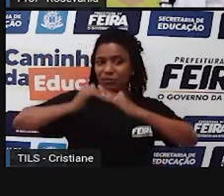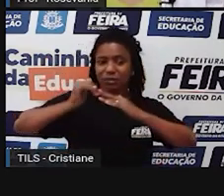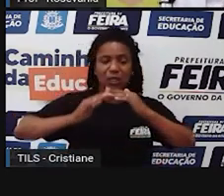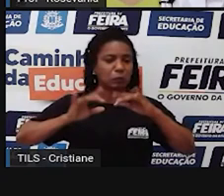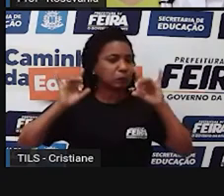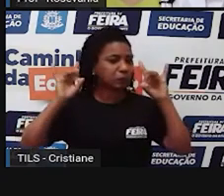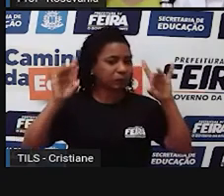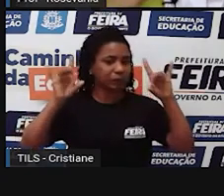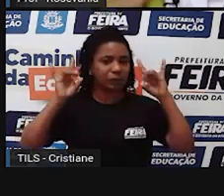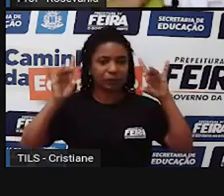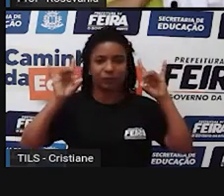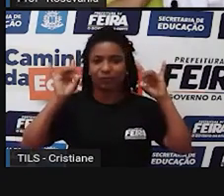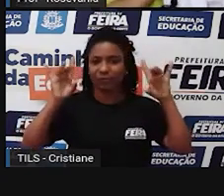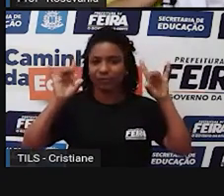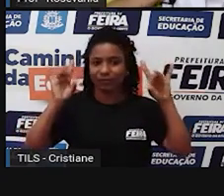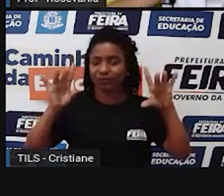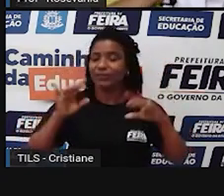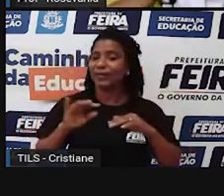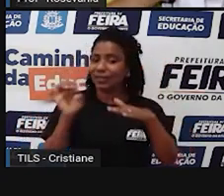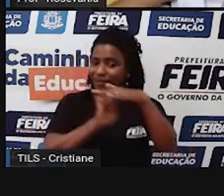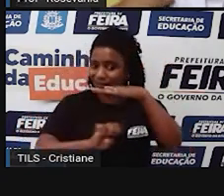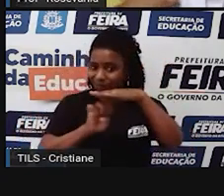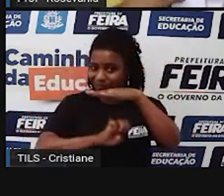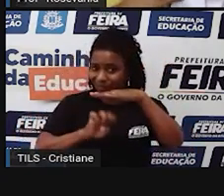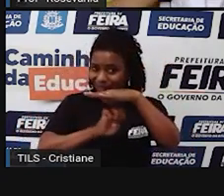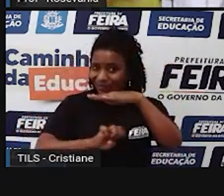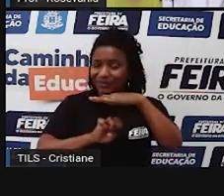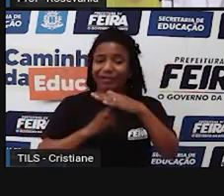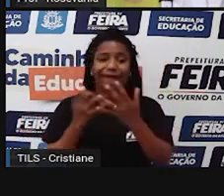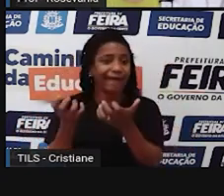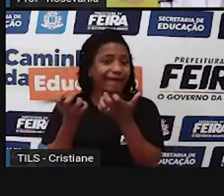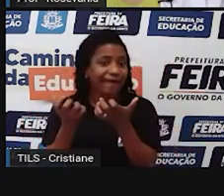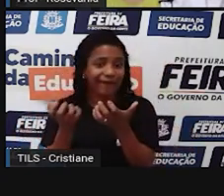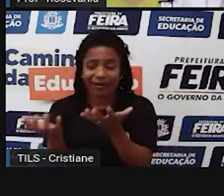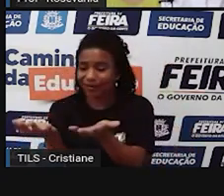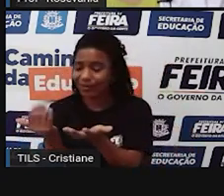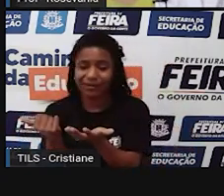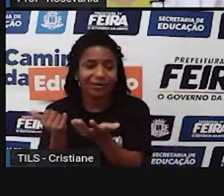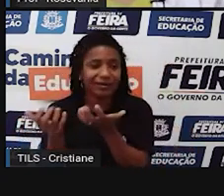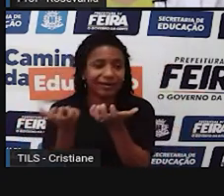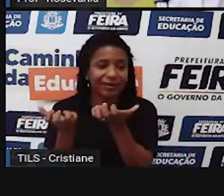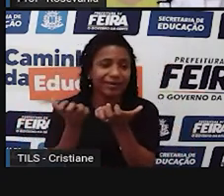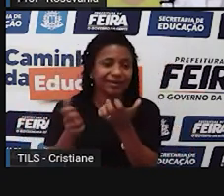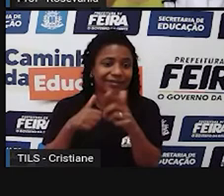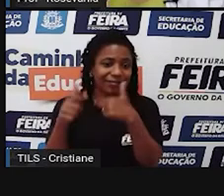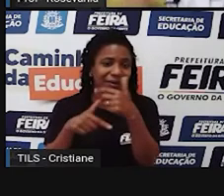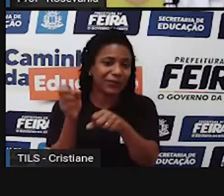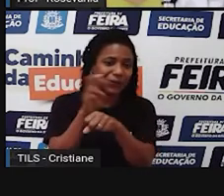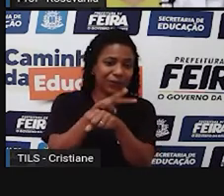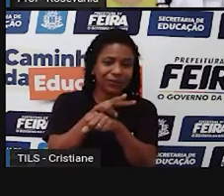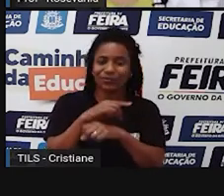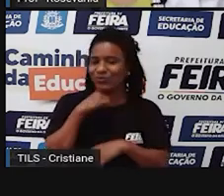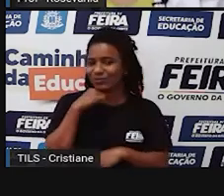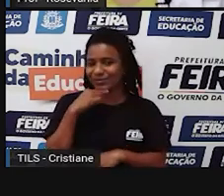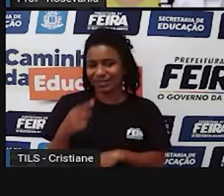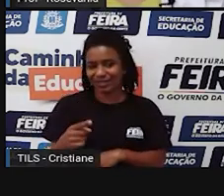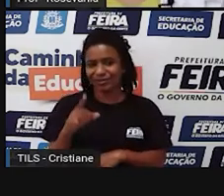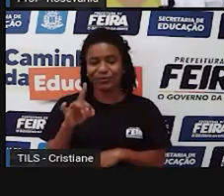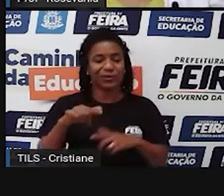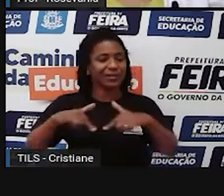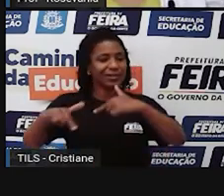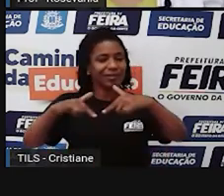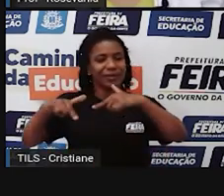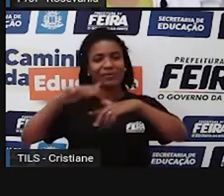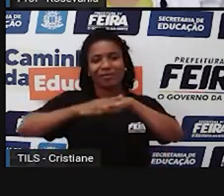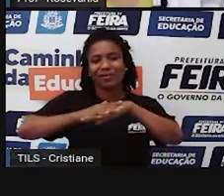muito dinheiro, e alguns deles nem as empresas conseguem contratar, só contratam no máximo o serviço, não tem ele como profissional de lá, de